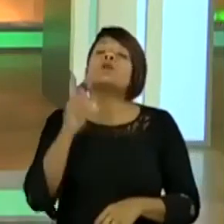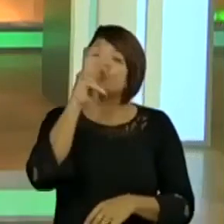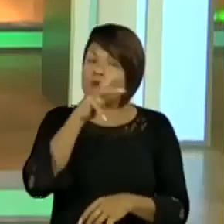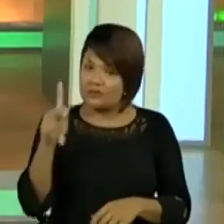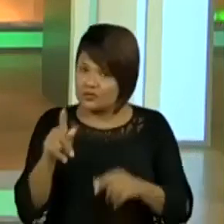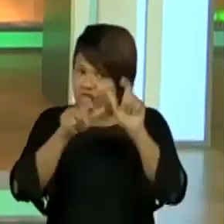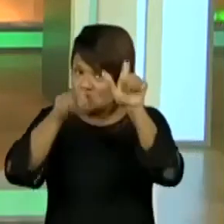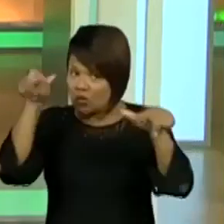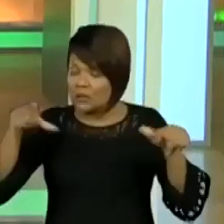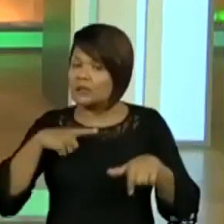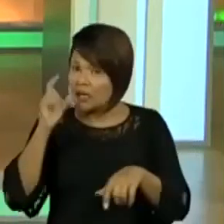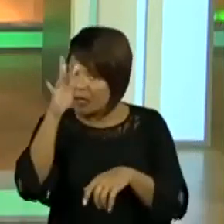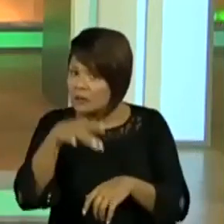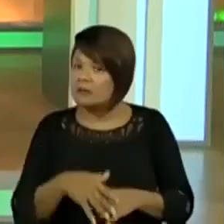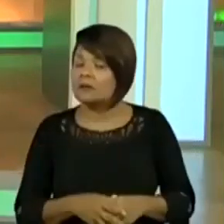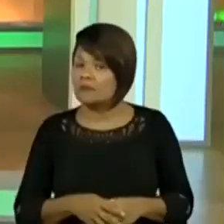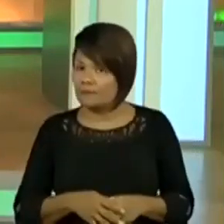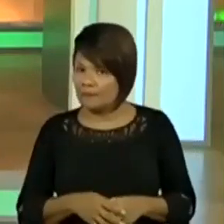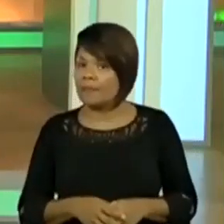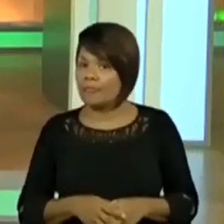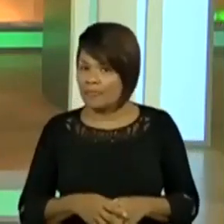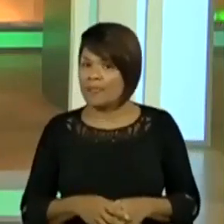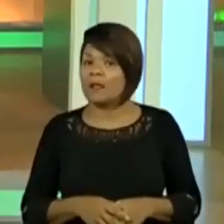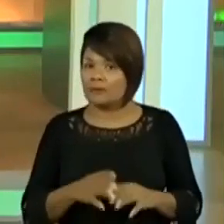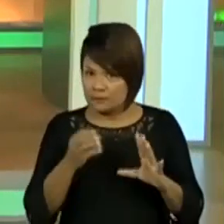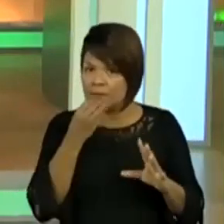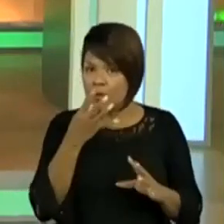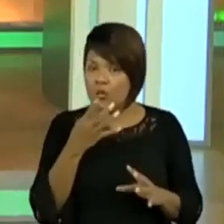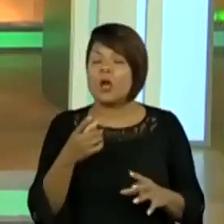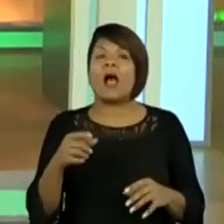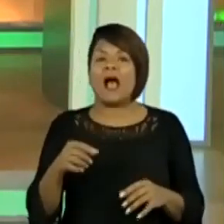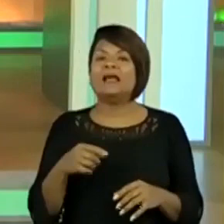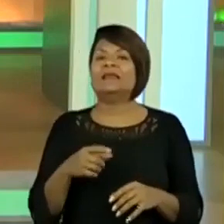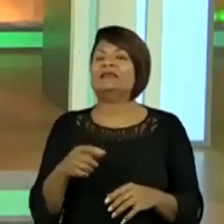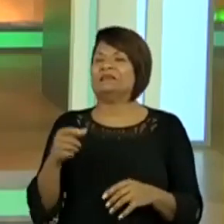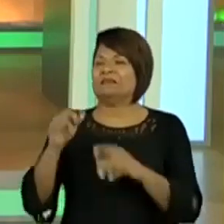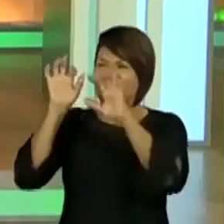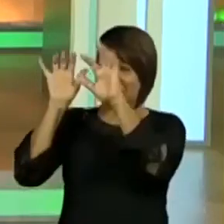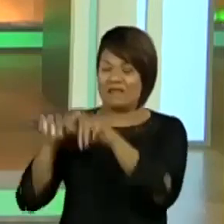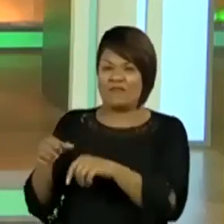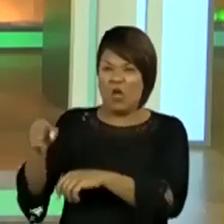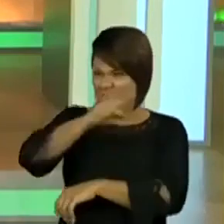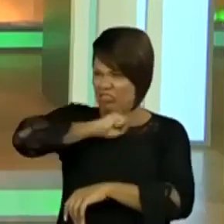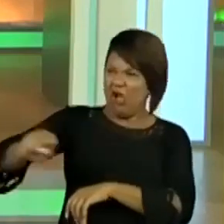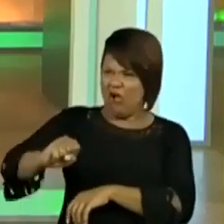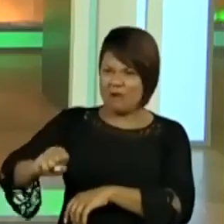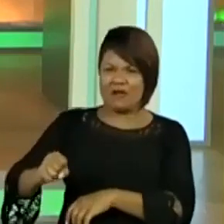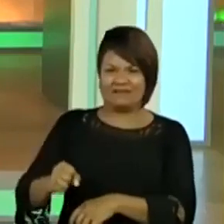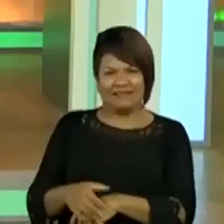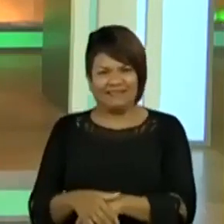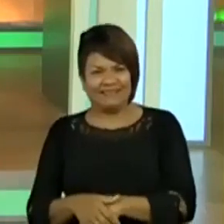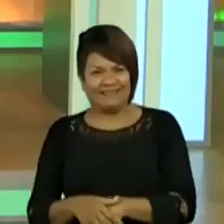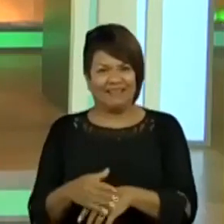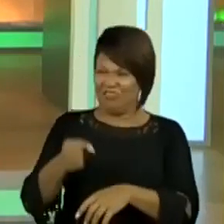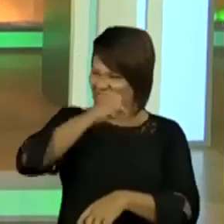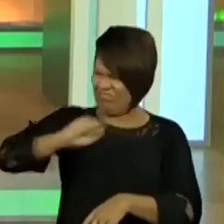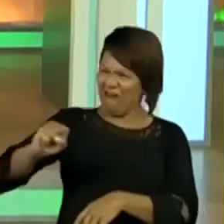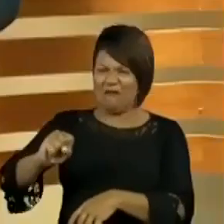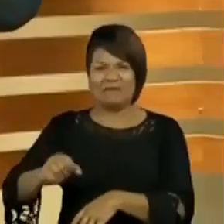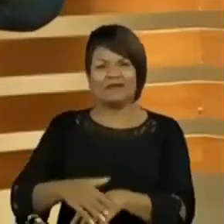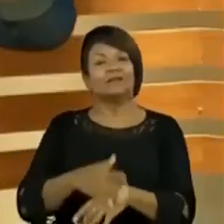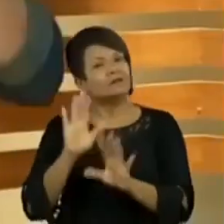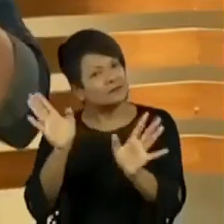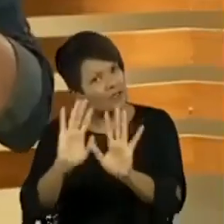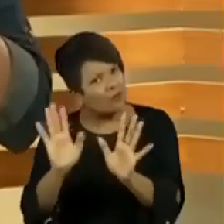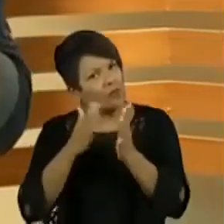estão aí. Olha aí. Ó, e não é também para escrever toma, não. Tá bom? Ó, a galera, eles começam assim. Toma, não. Não é?